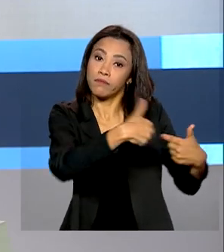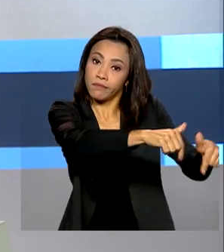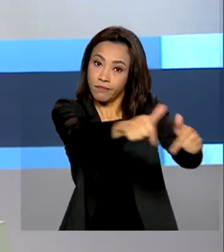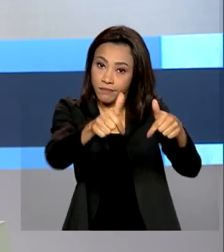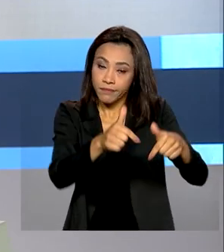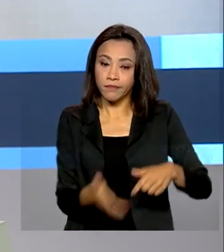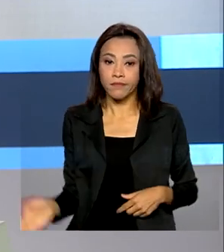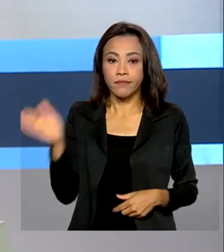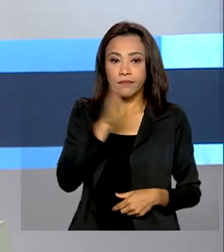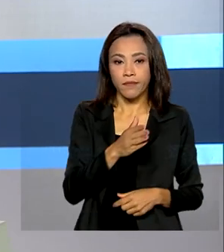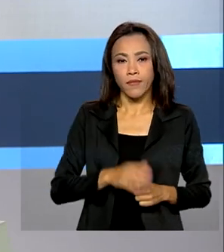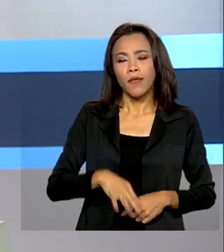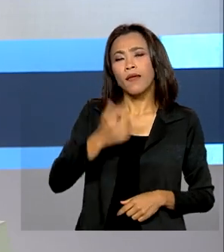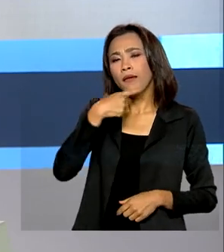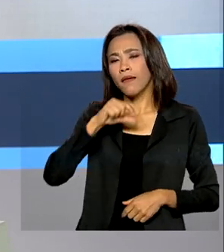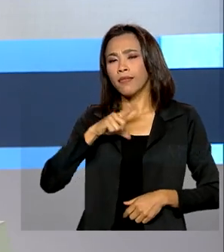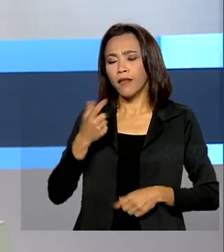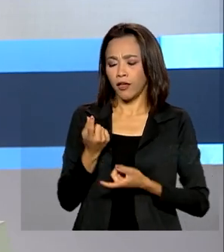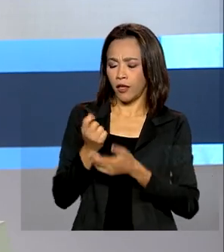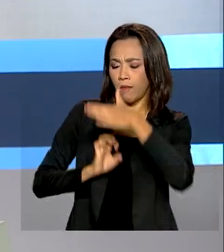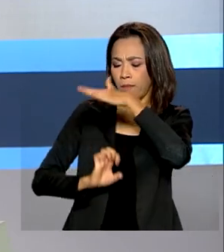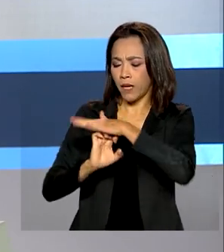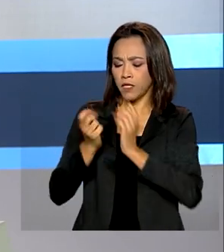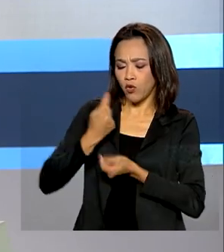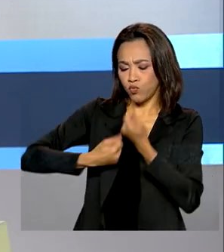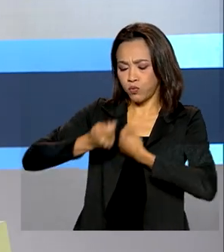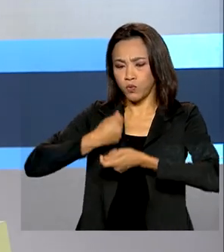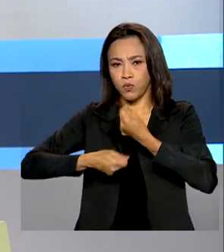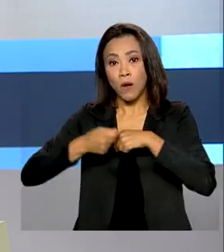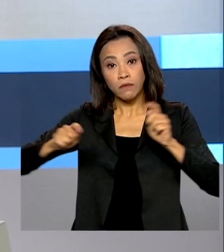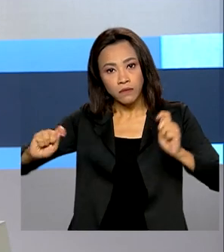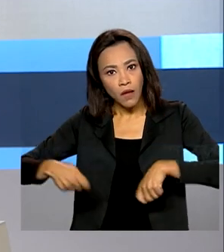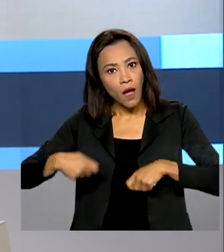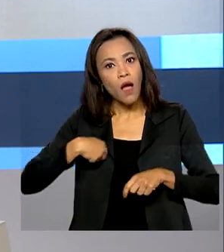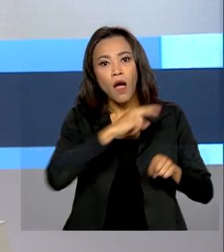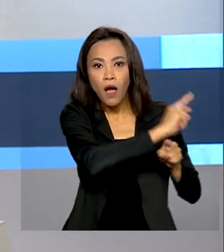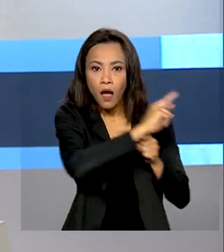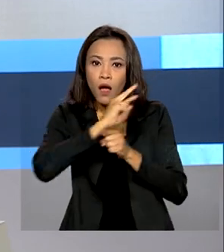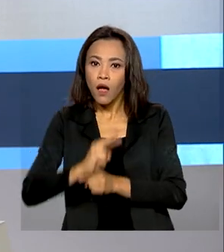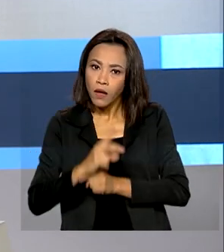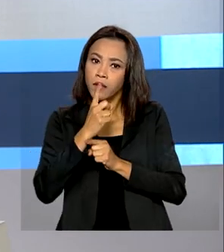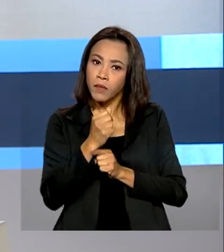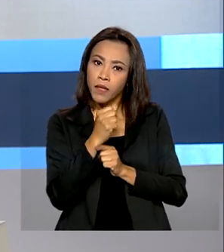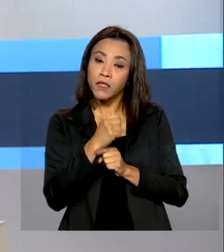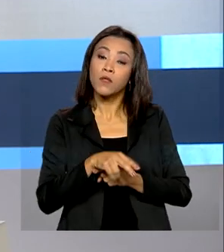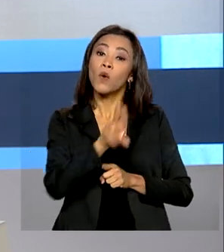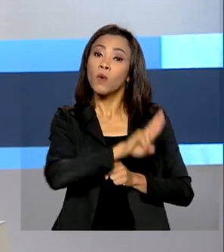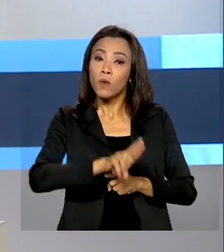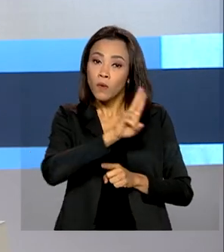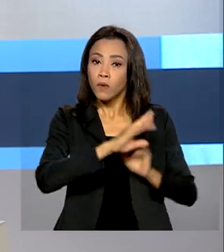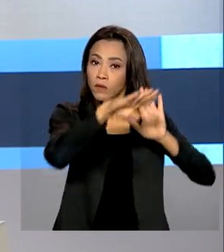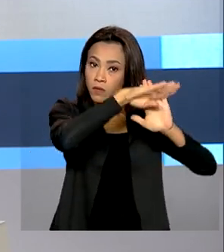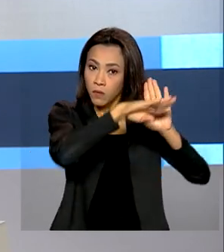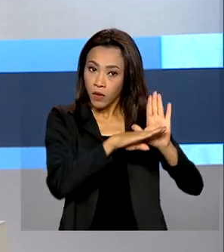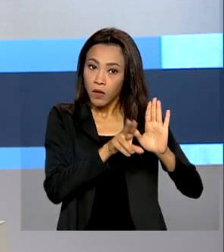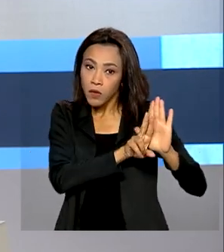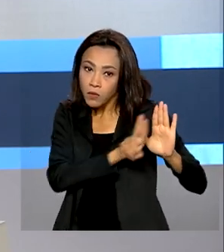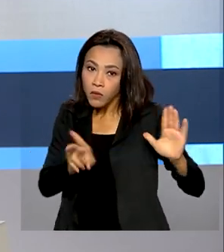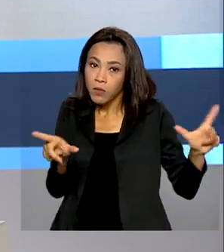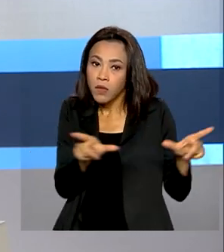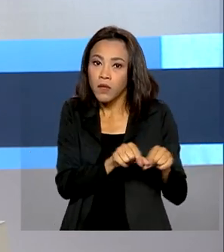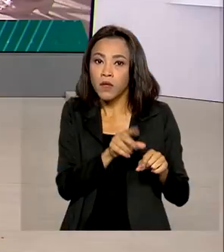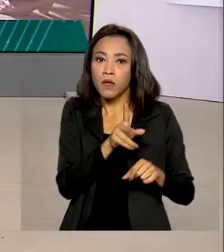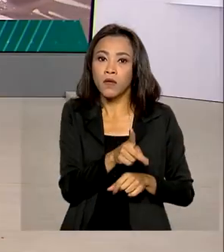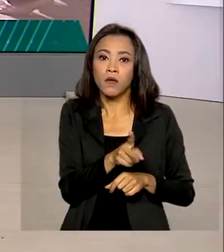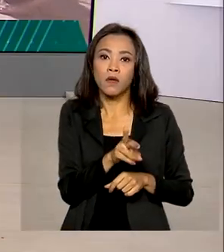Os donos de pequenos negócios já podem pegar empréstimo pelo Programa Nacional de Apoio às Micro e Pequenas Empresas, o Pronamp.